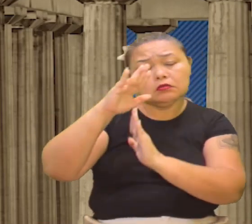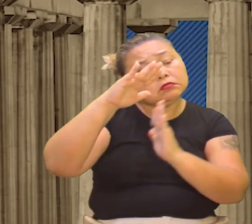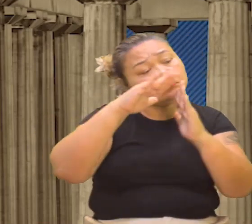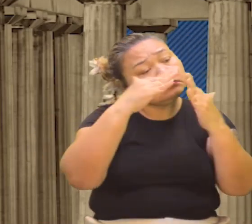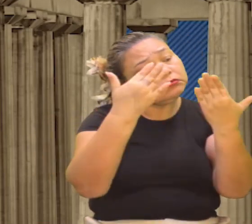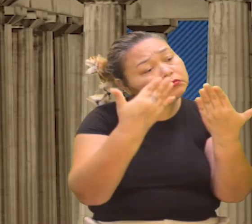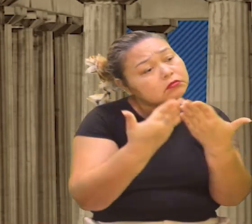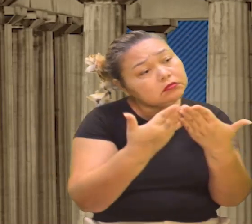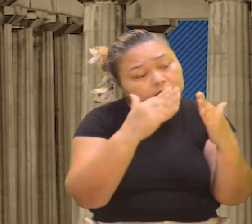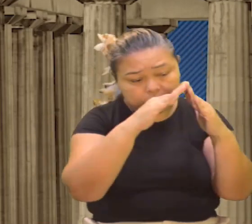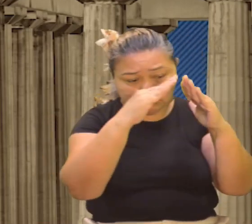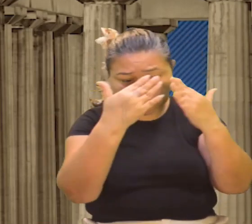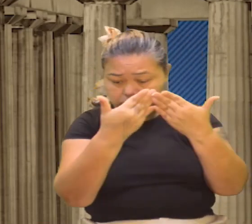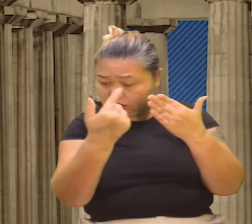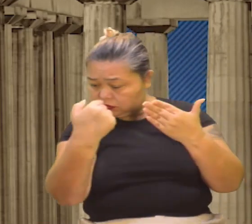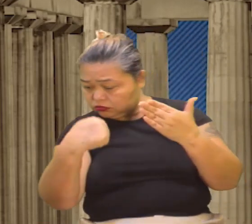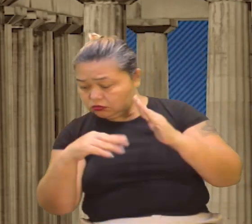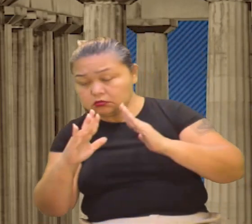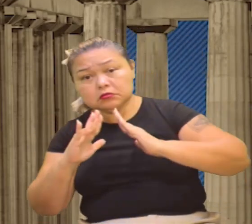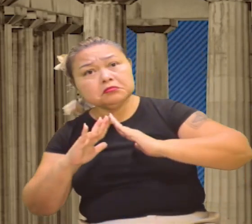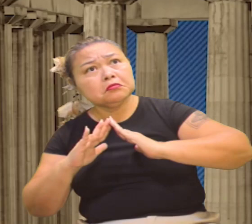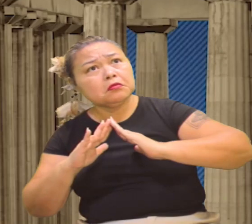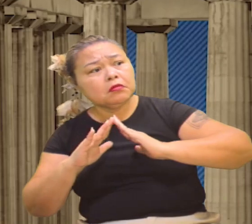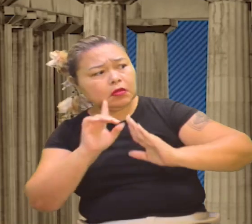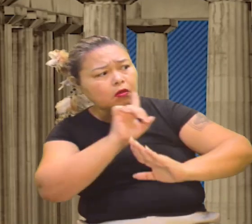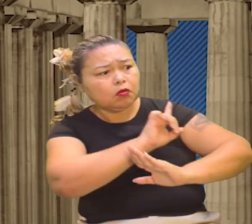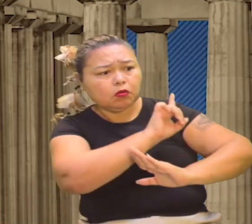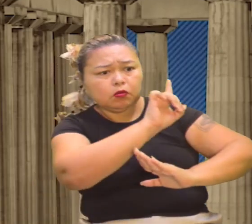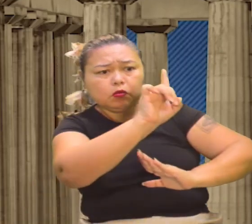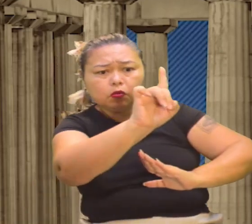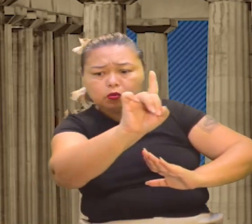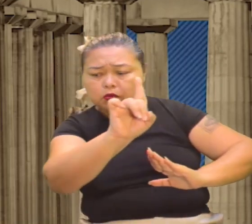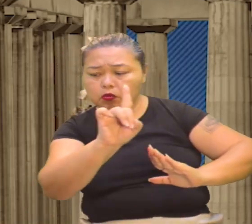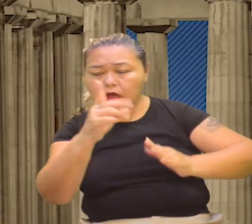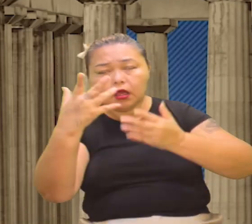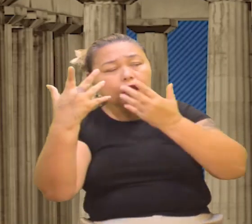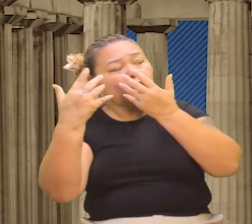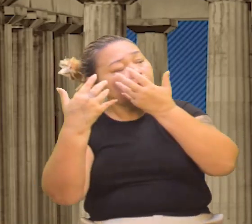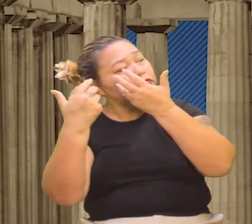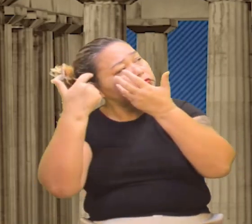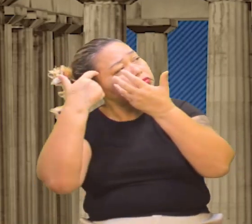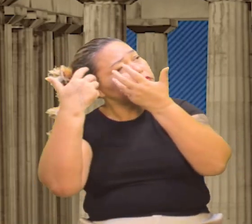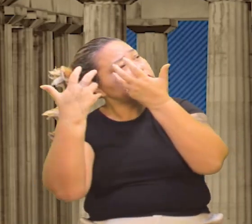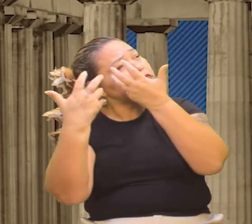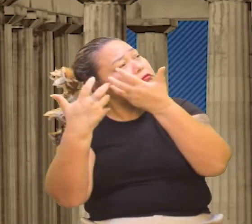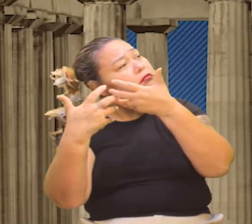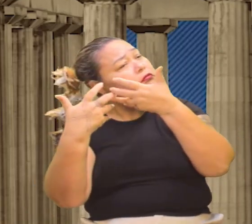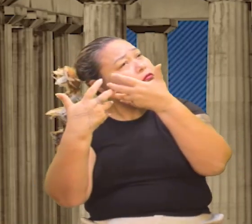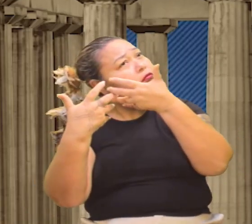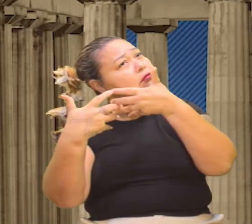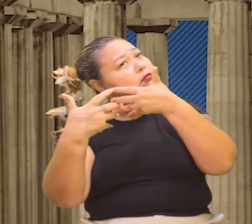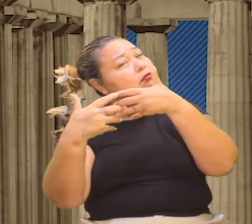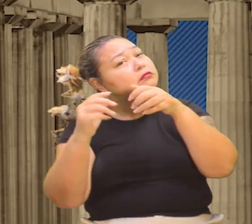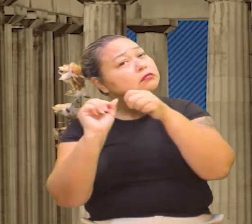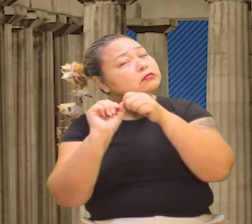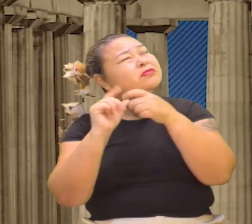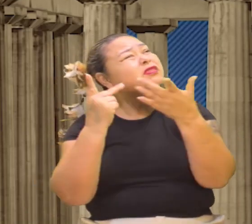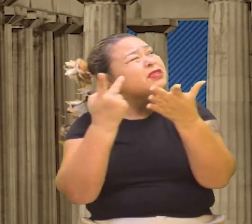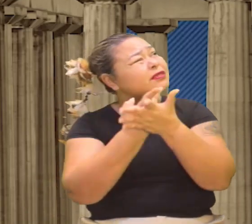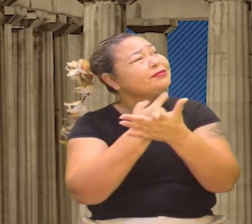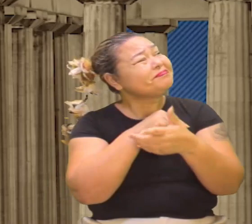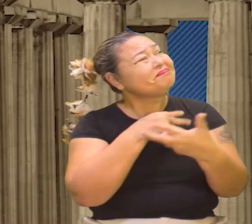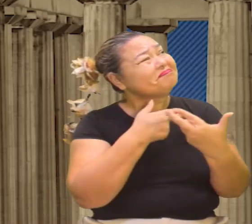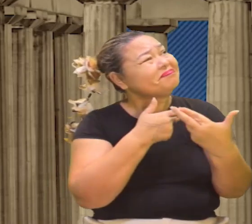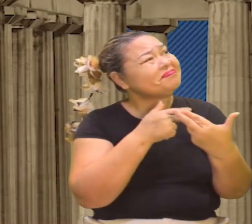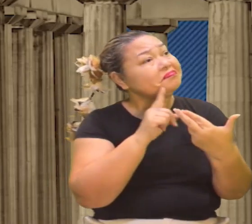escola e dá a escola para a casa, cara, isso é ótimo, você vai refletindo, passando tudo aquilo, fiz coisa errada,